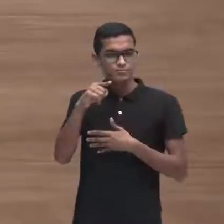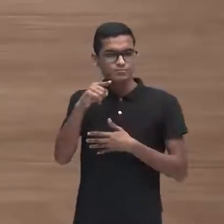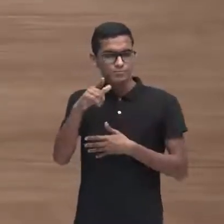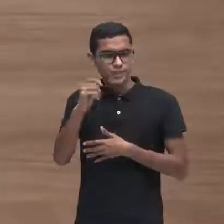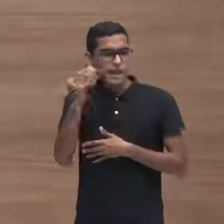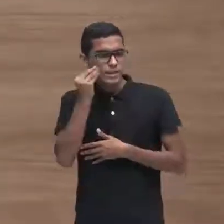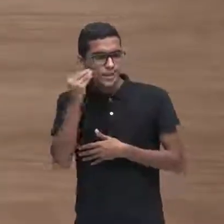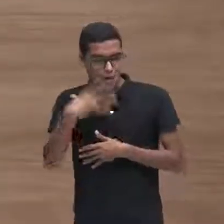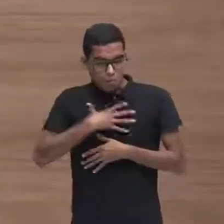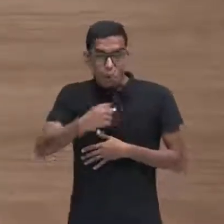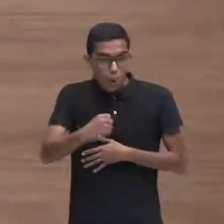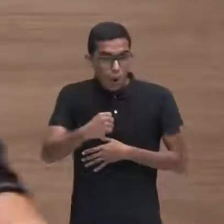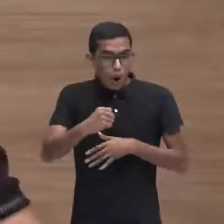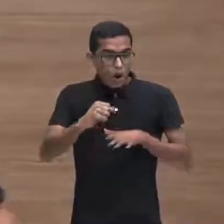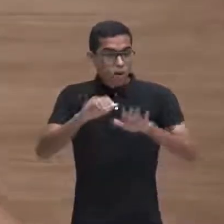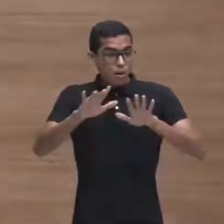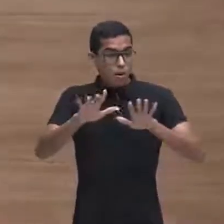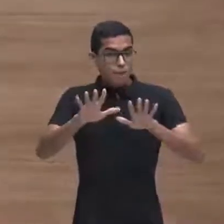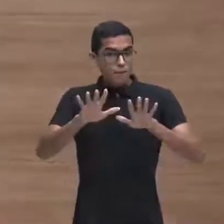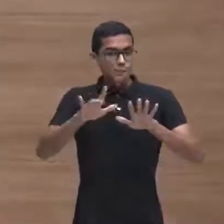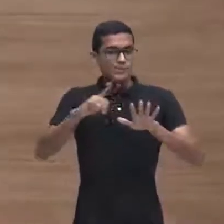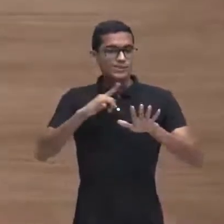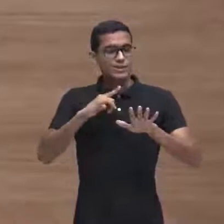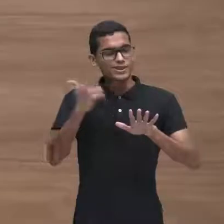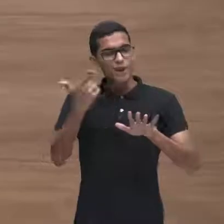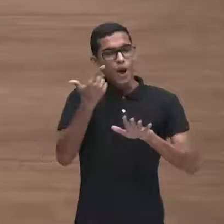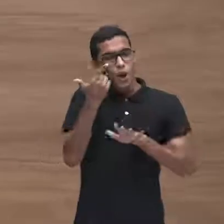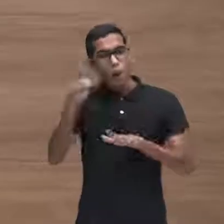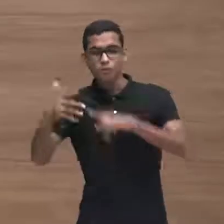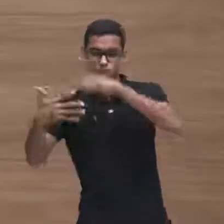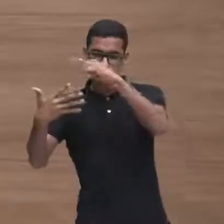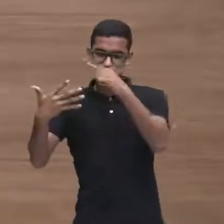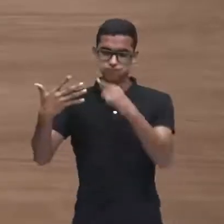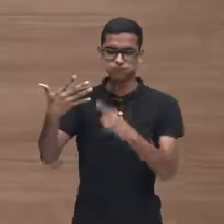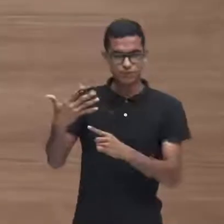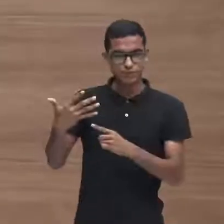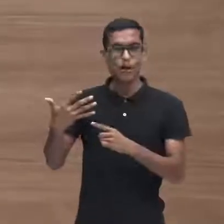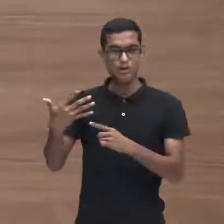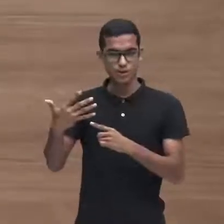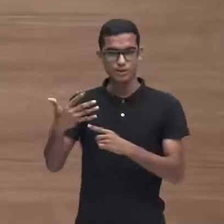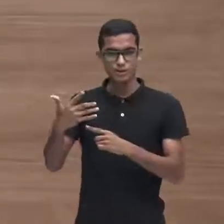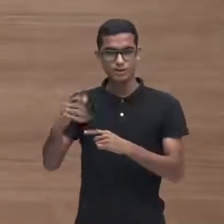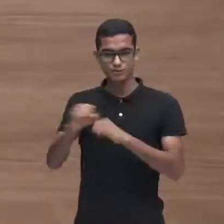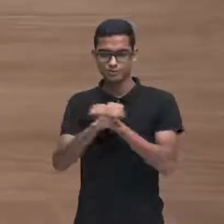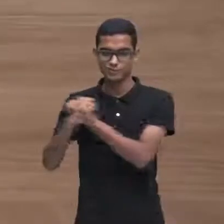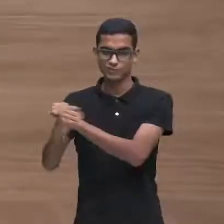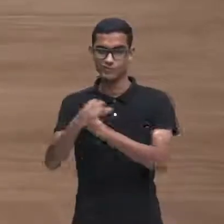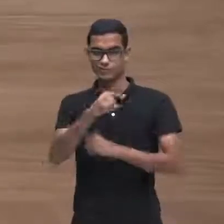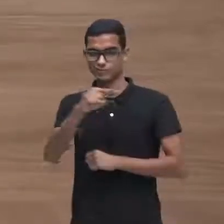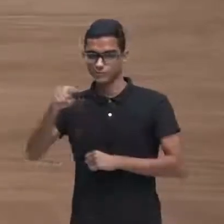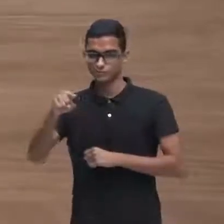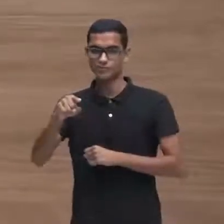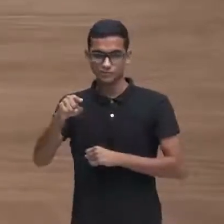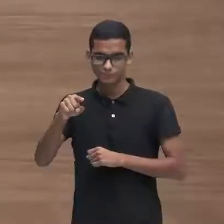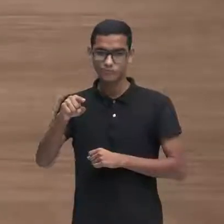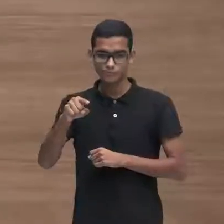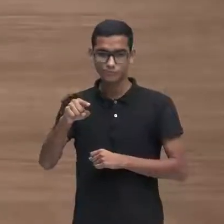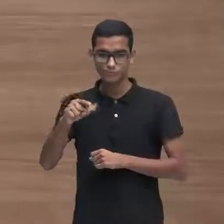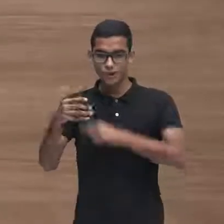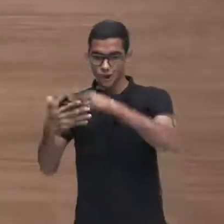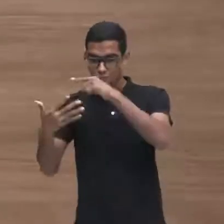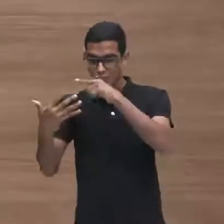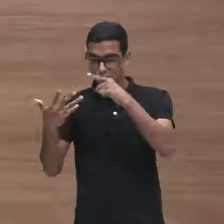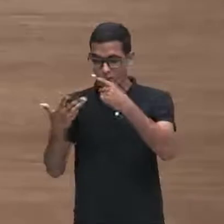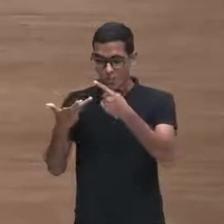mesmo existem N outros fatores que te protegem N outros fatores